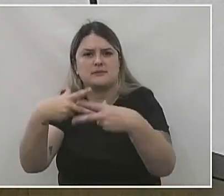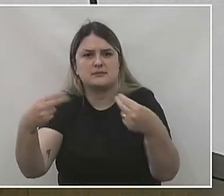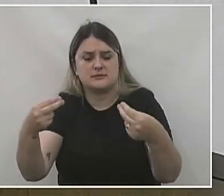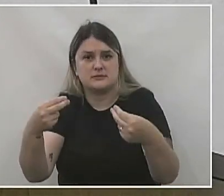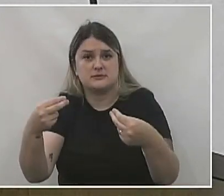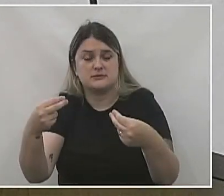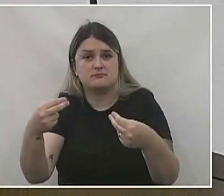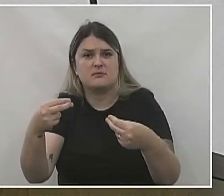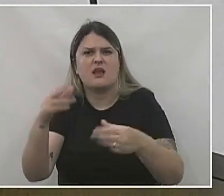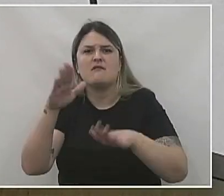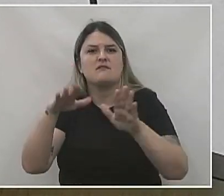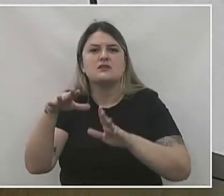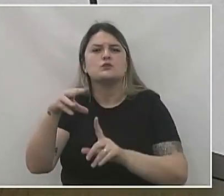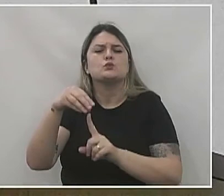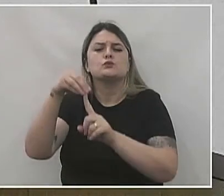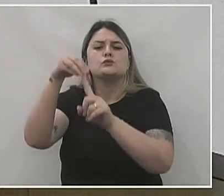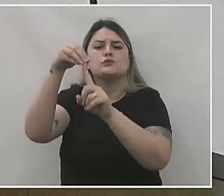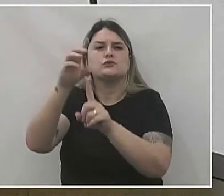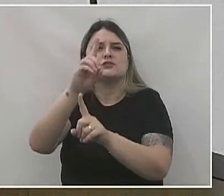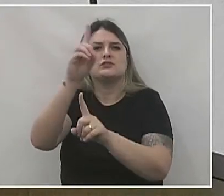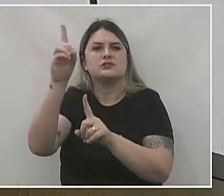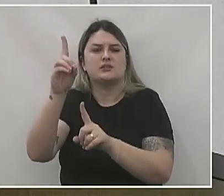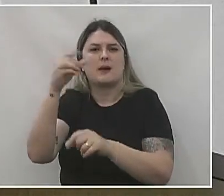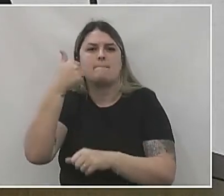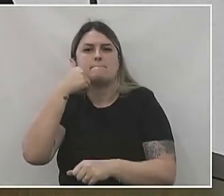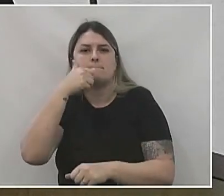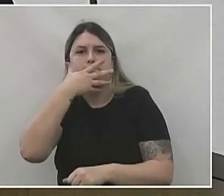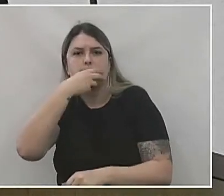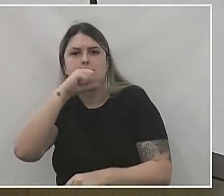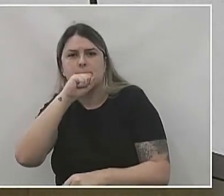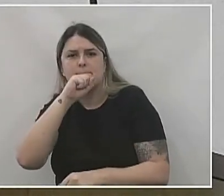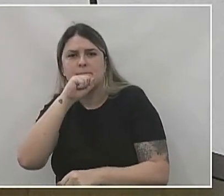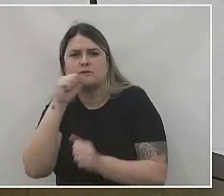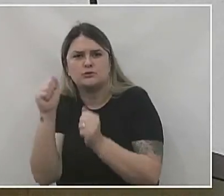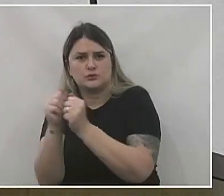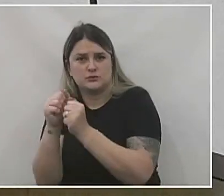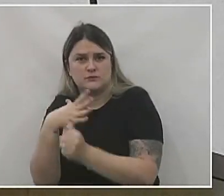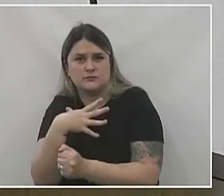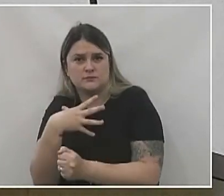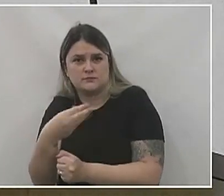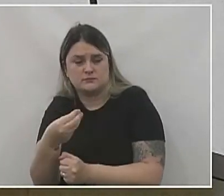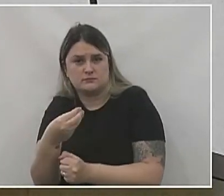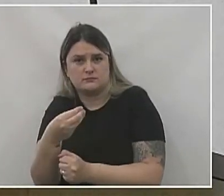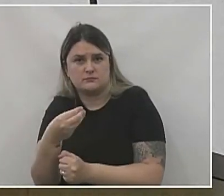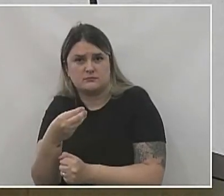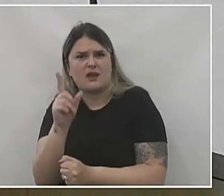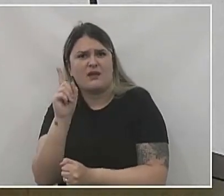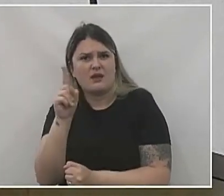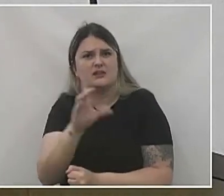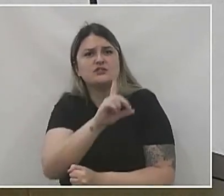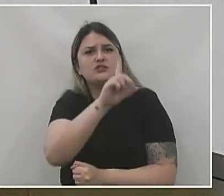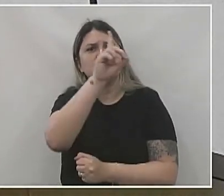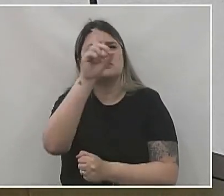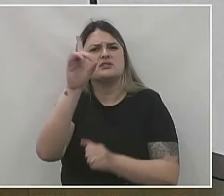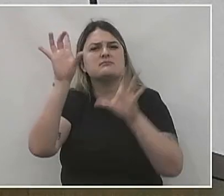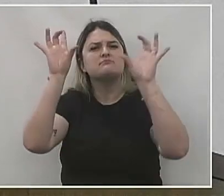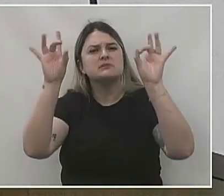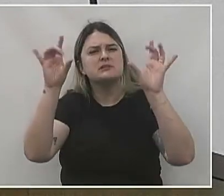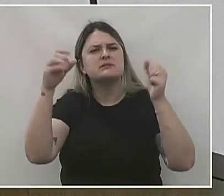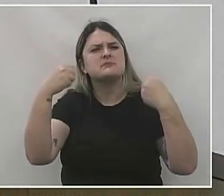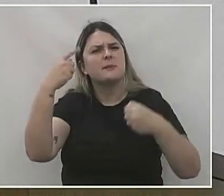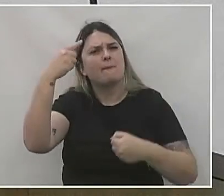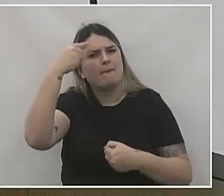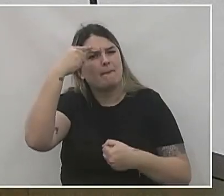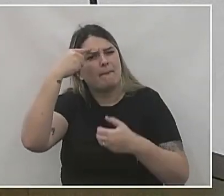e que, às vezes, será o único dia do ano que os pais sempre estarão com seus filhos, que seja uma data marcada pela reflexão